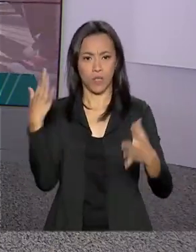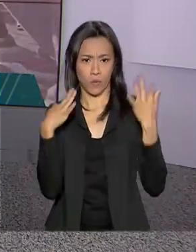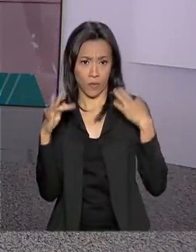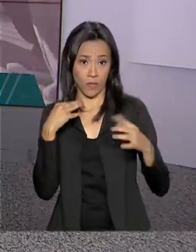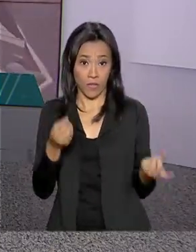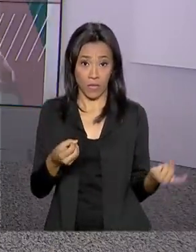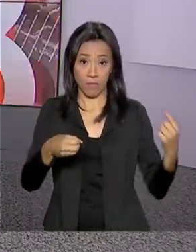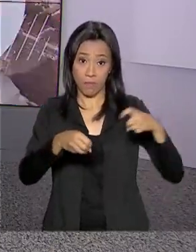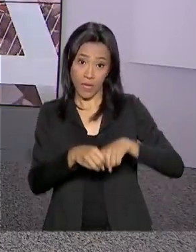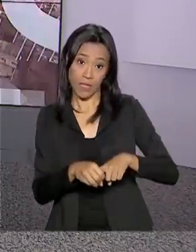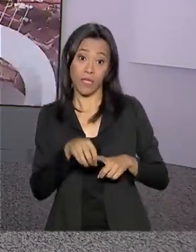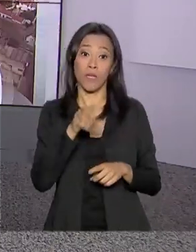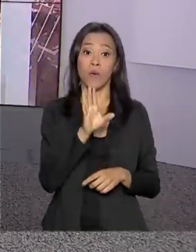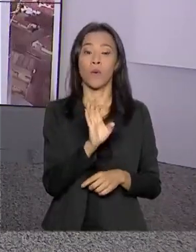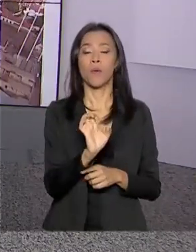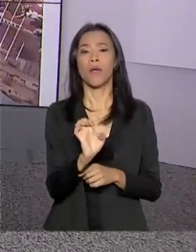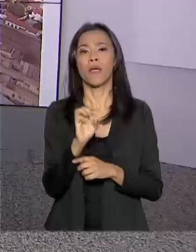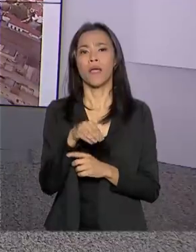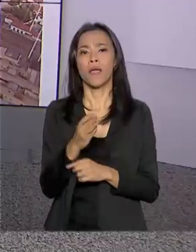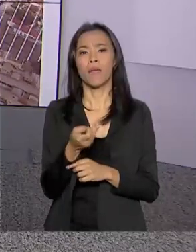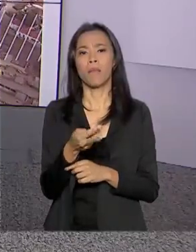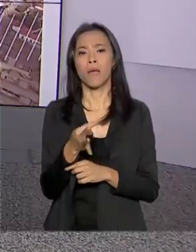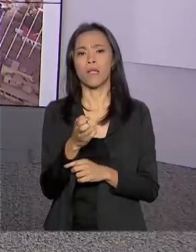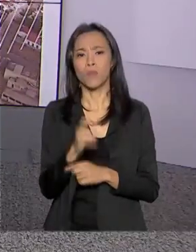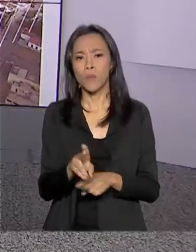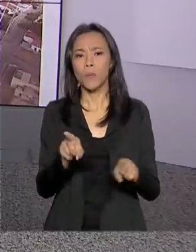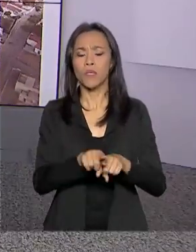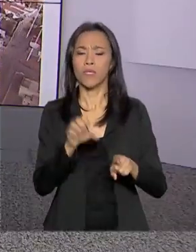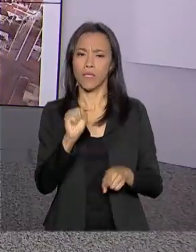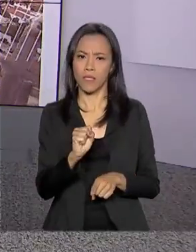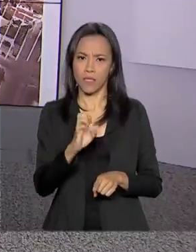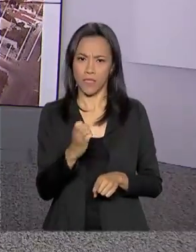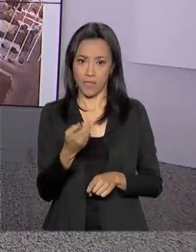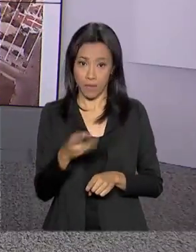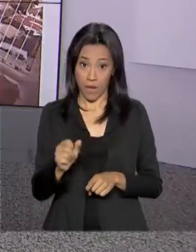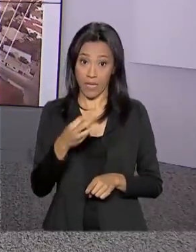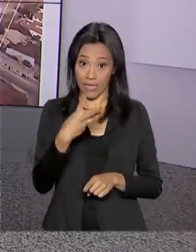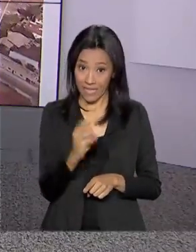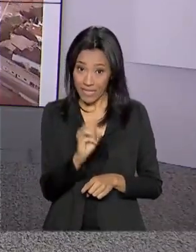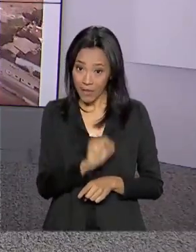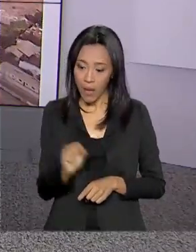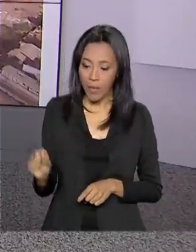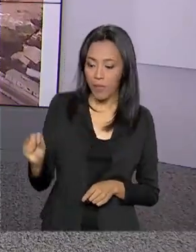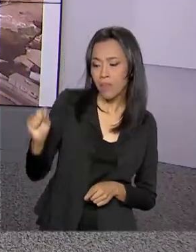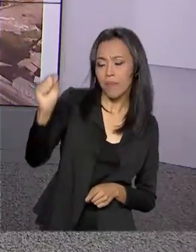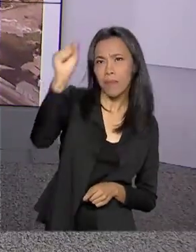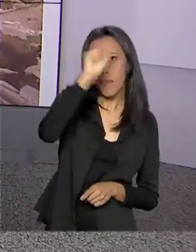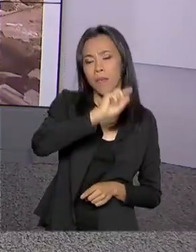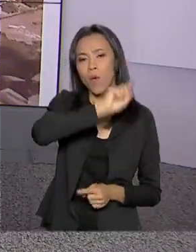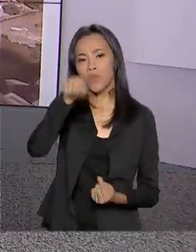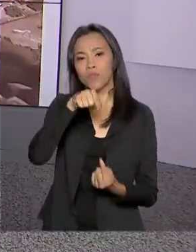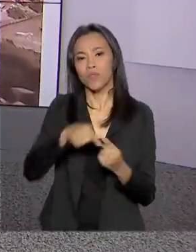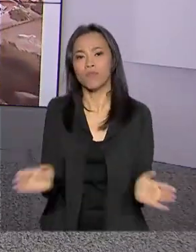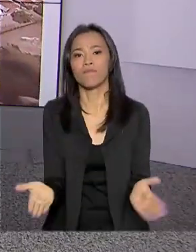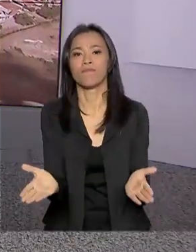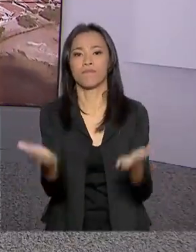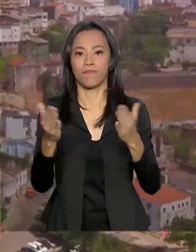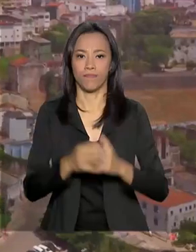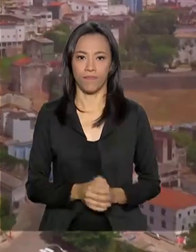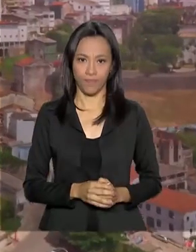e o Sebrae. 30 rotas turísticas selecionadas em todo o país vão contar com ações estratégicas de incentivo ao setor.